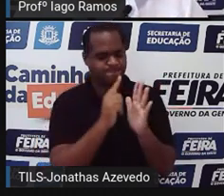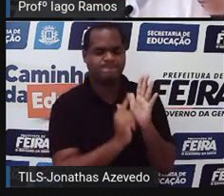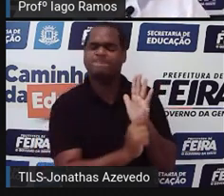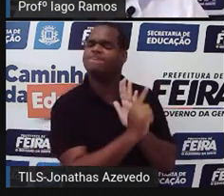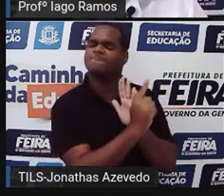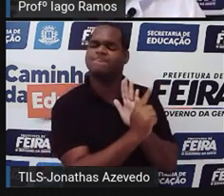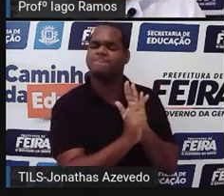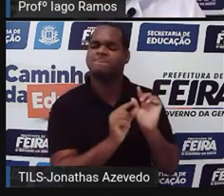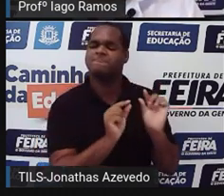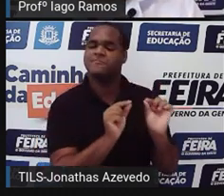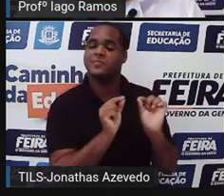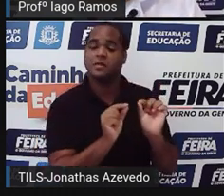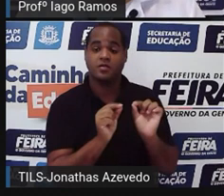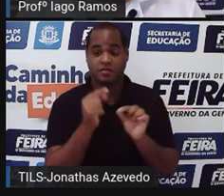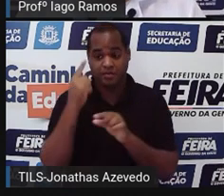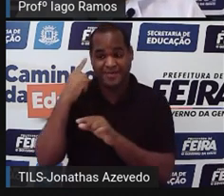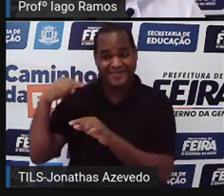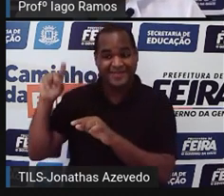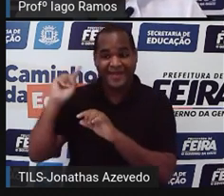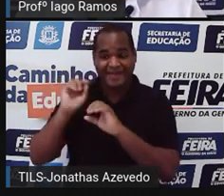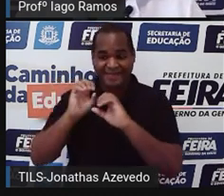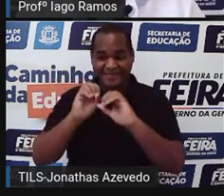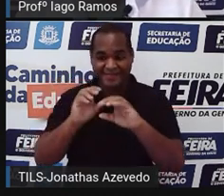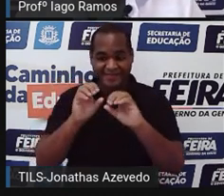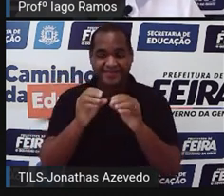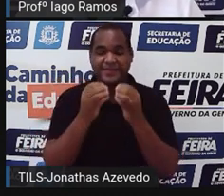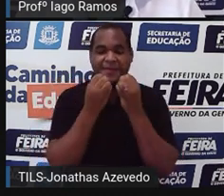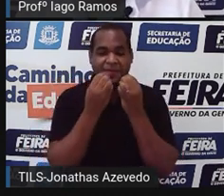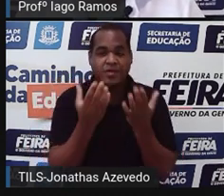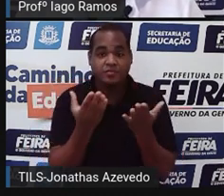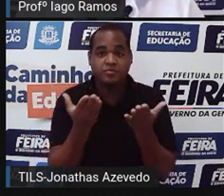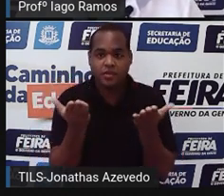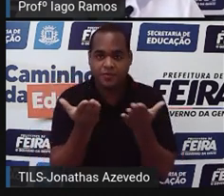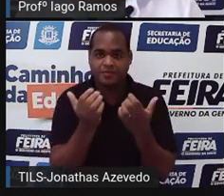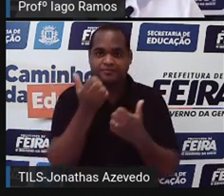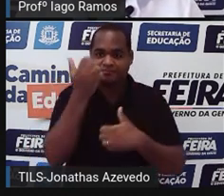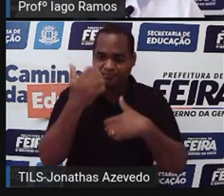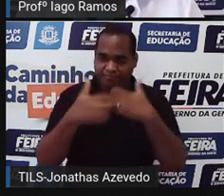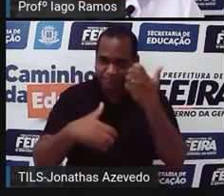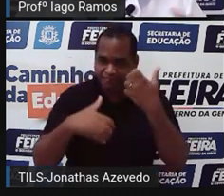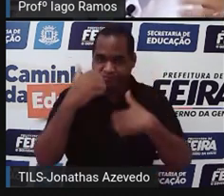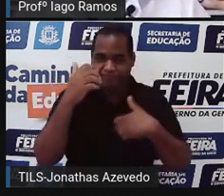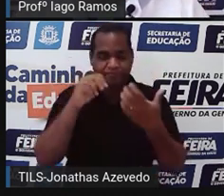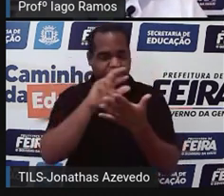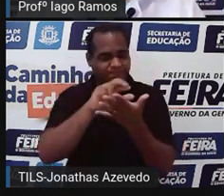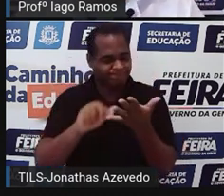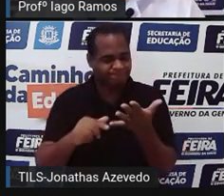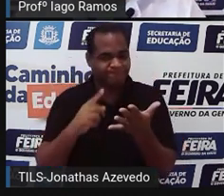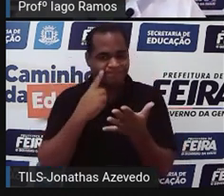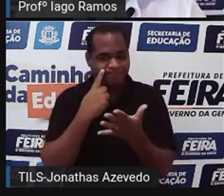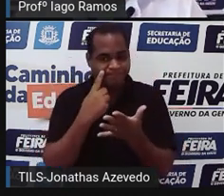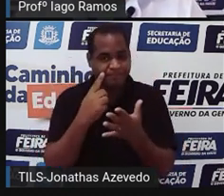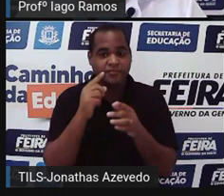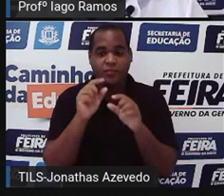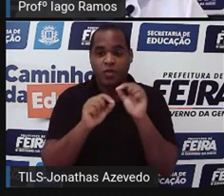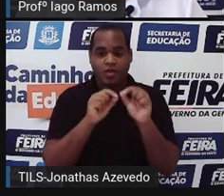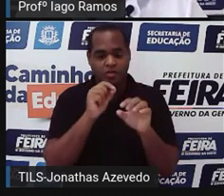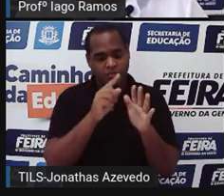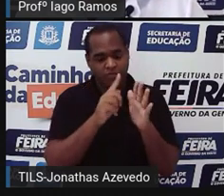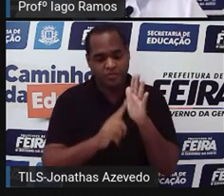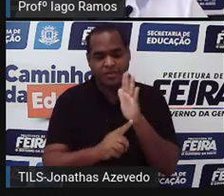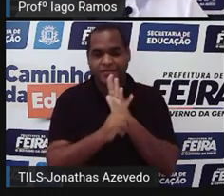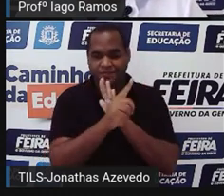em nossa última aula, tá bom? Então, nessa aula, a gente vai ver uma outra parte sobre gráficos,